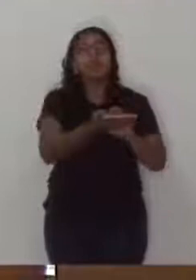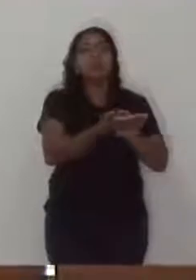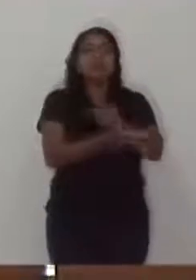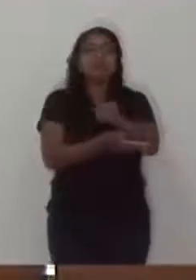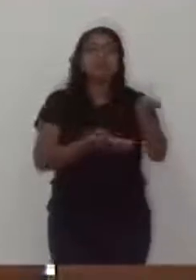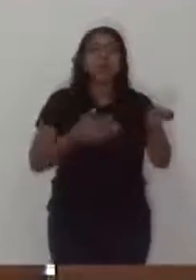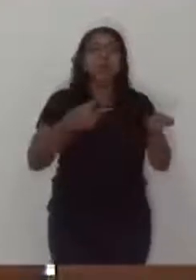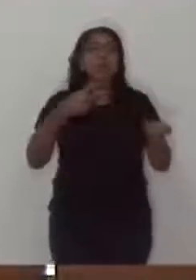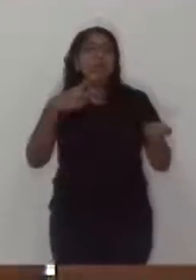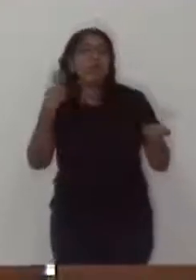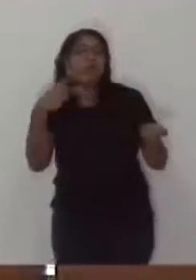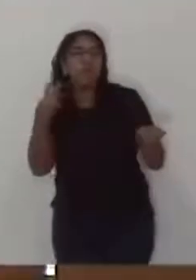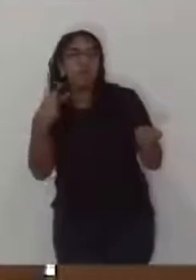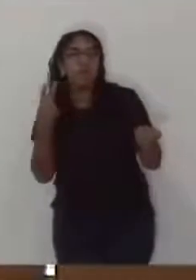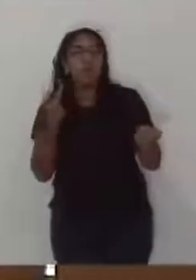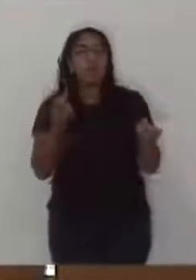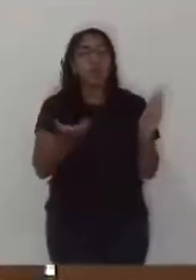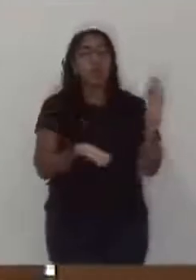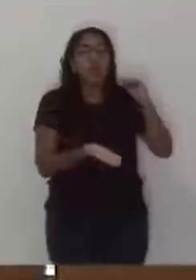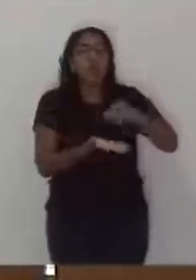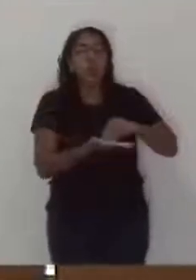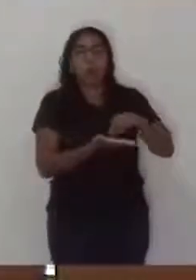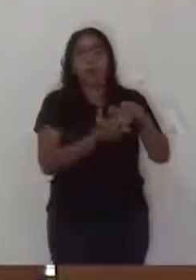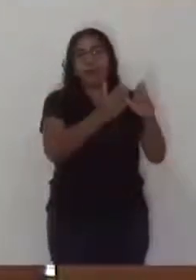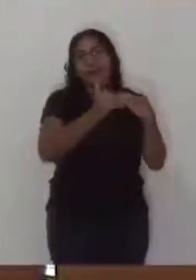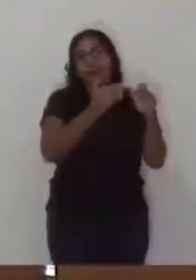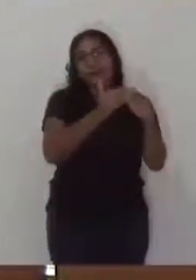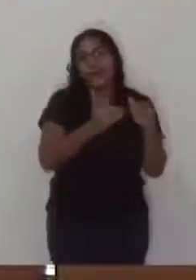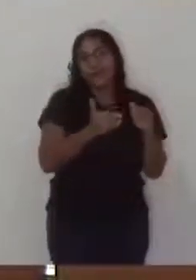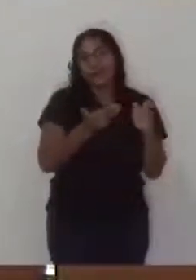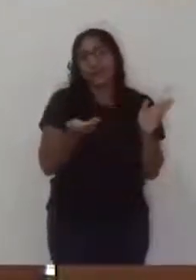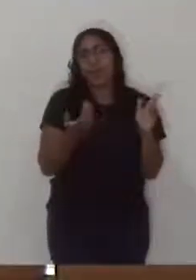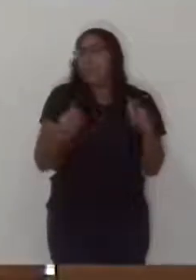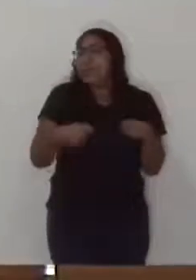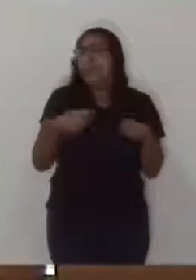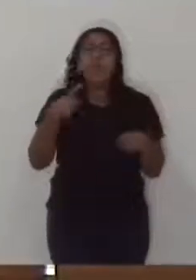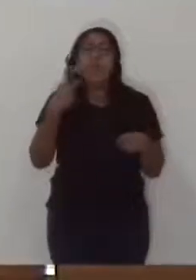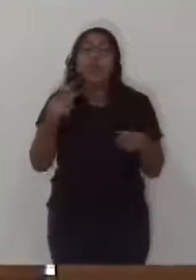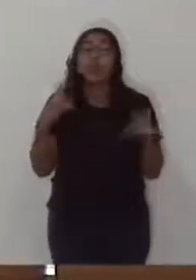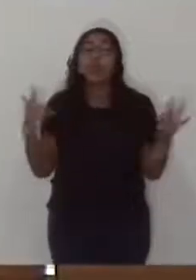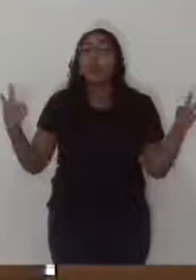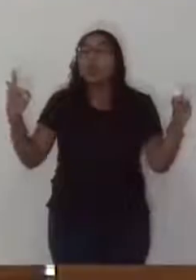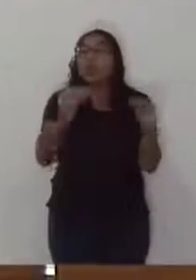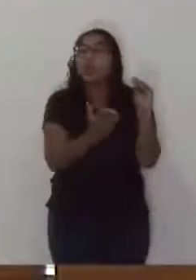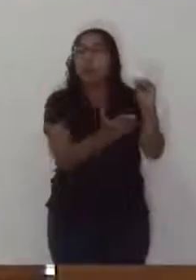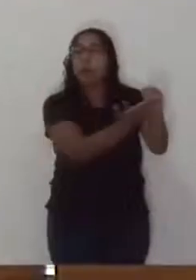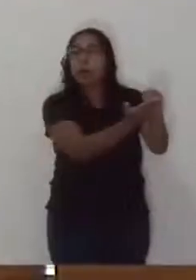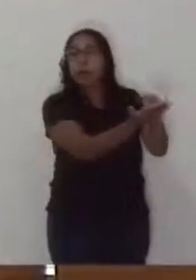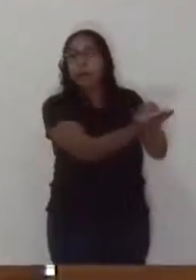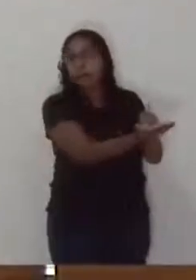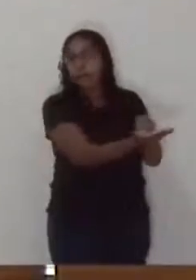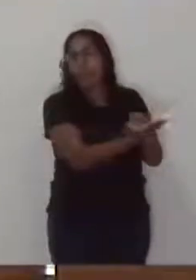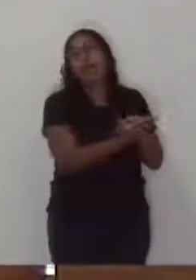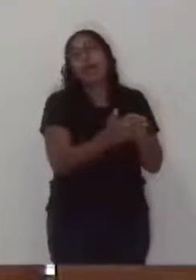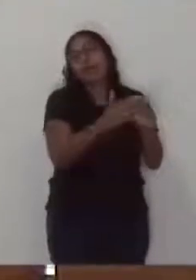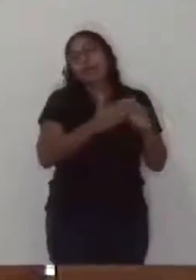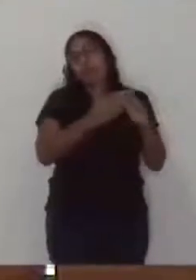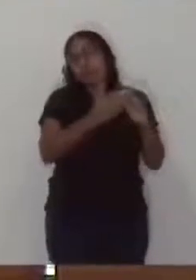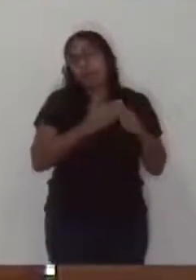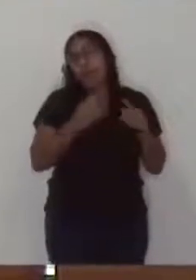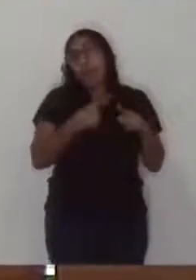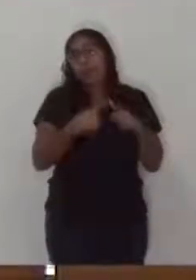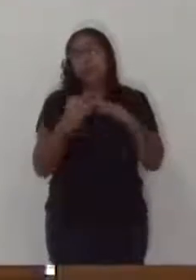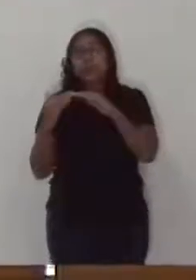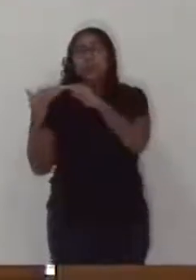e eu acredito, vereador, que deveria ter colocado o nome dos 13 vereadores, porque todos os 13 vereadores compactuam da mesma